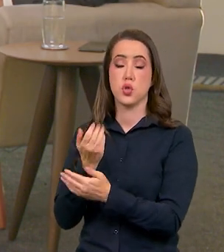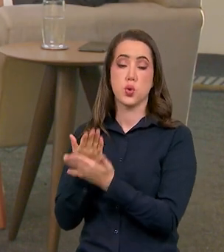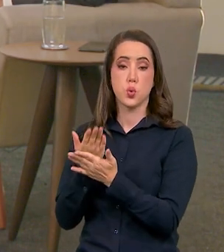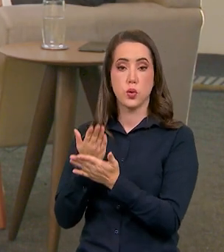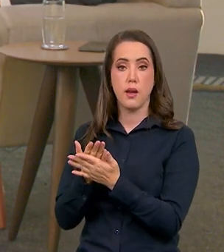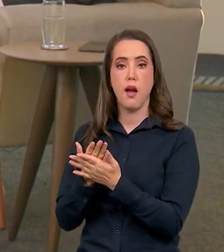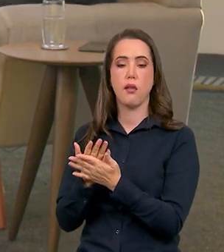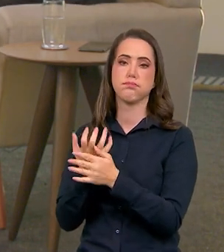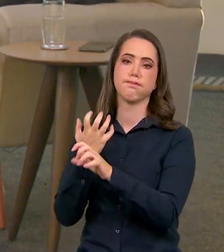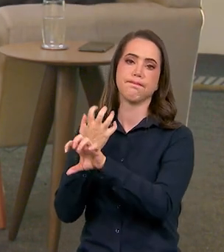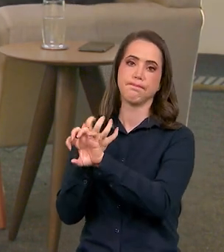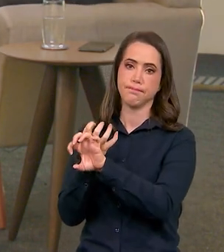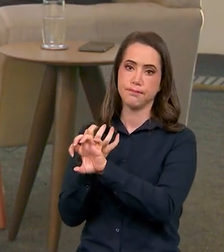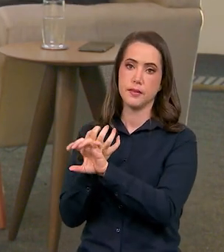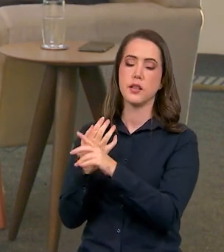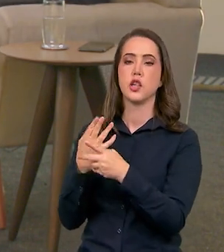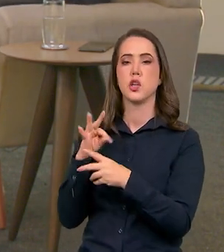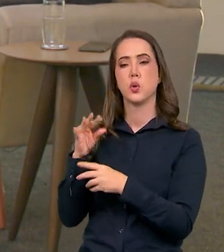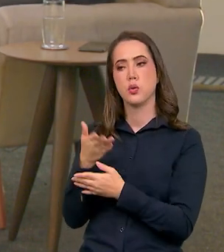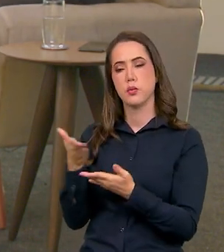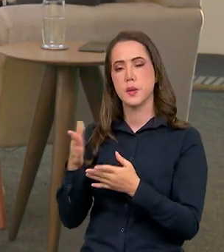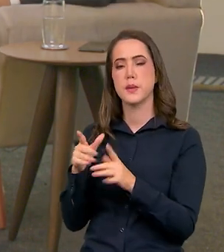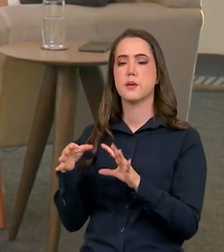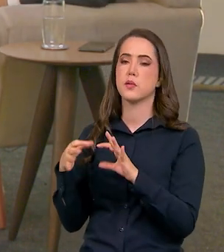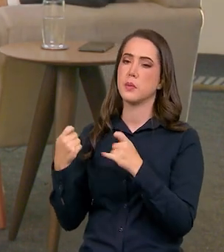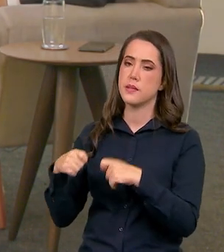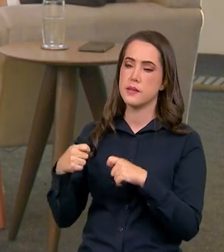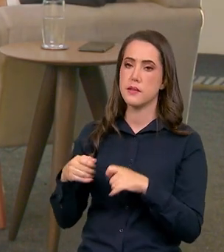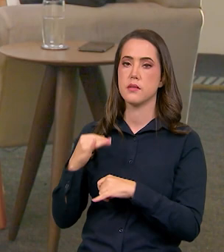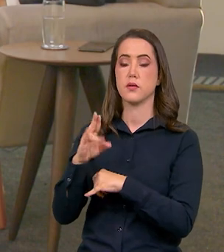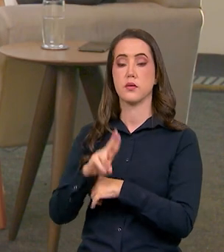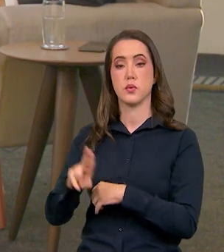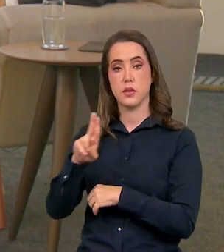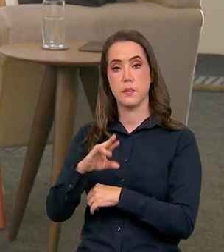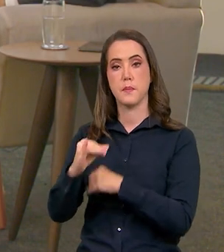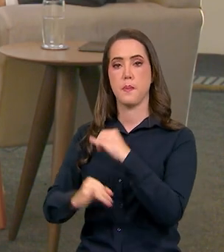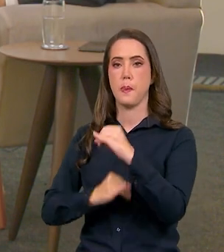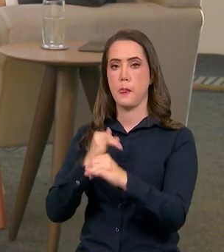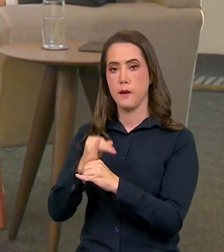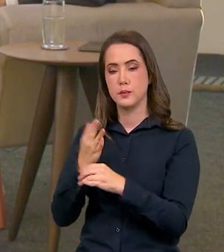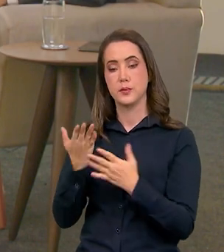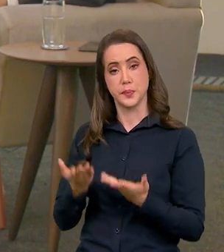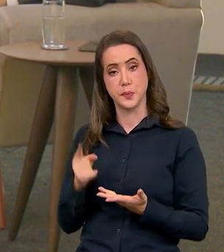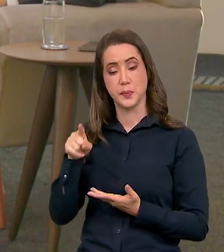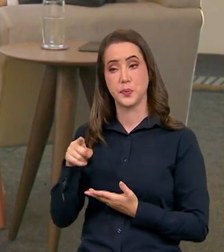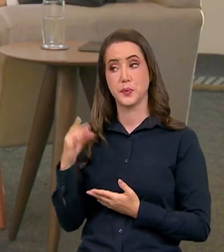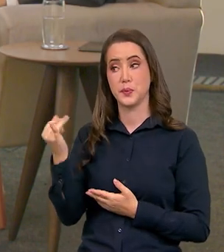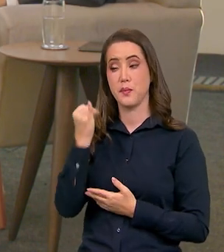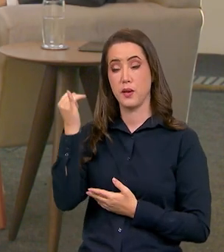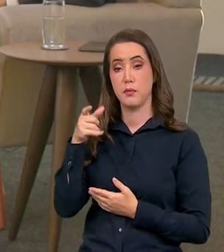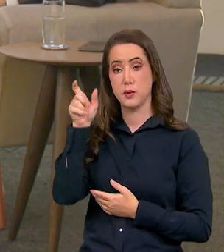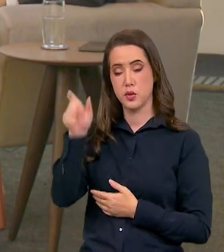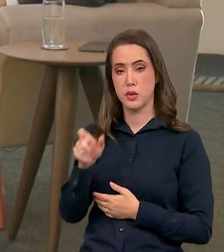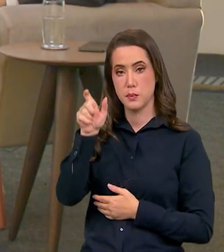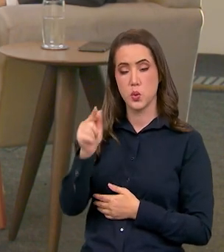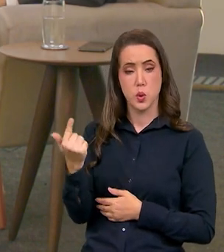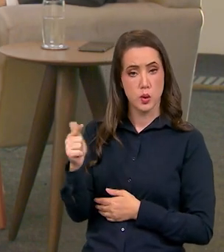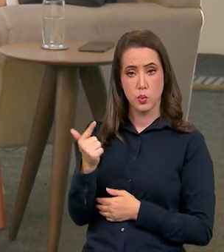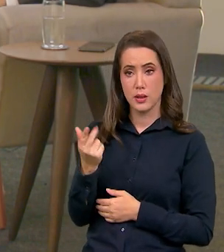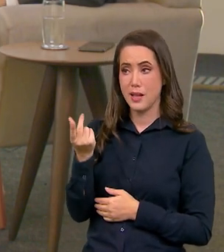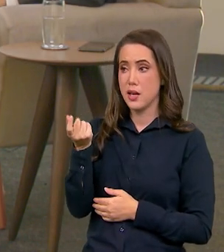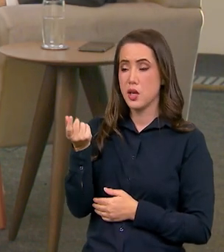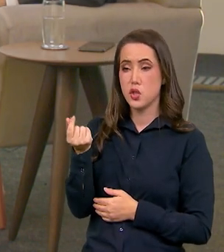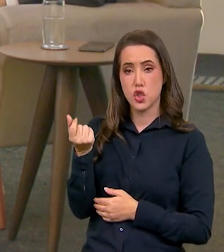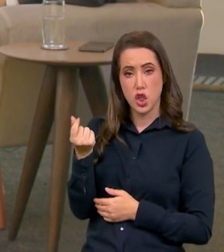tudo isso está ligado à questão da conectividade né ministro à internet então assim tão importante que as pessoas que não tenham